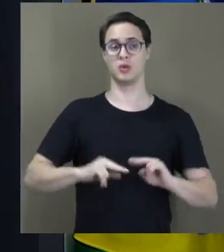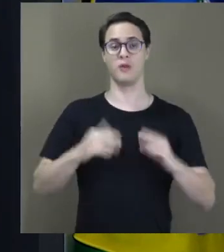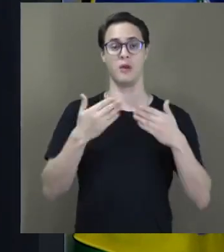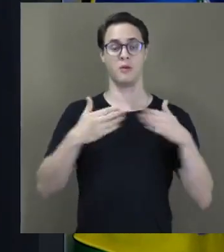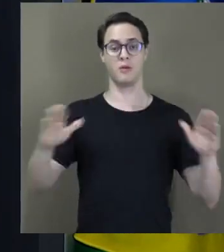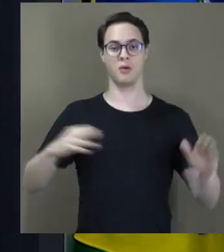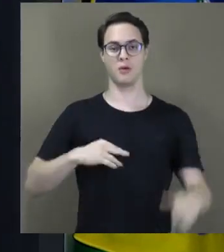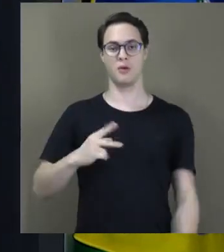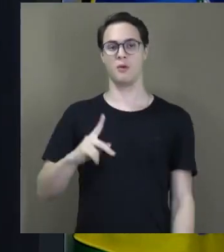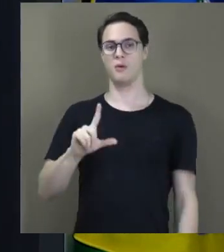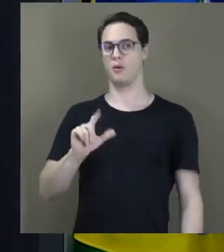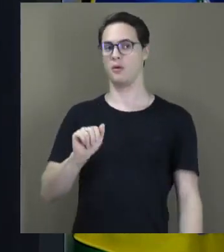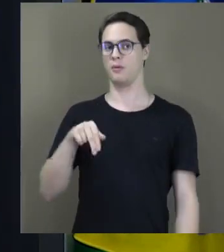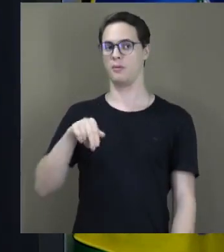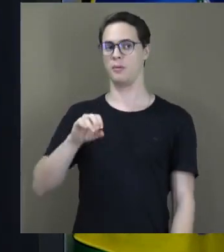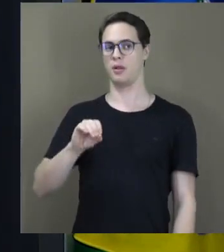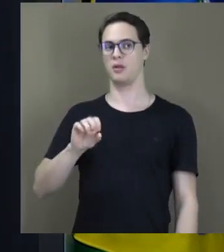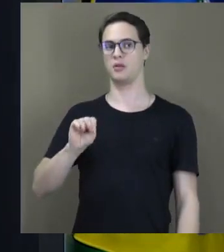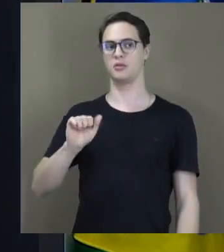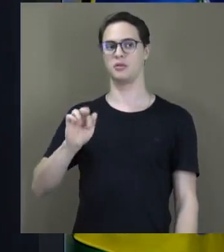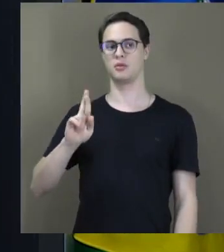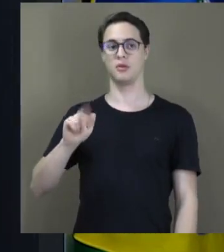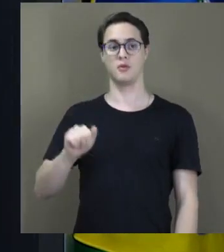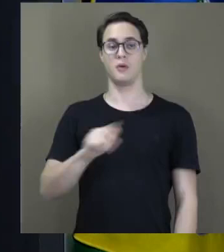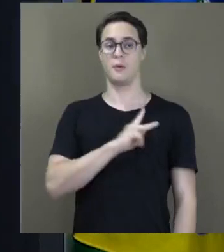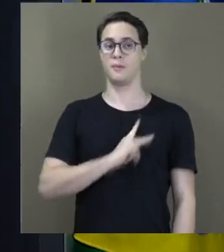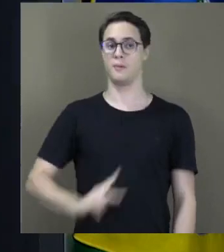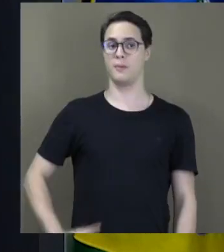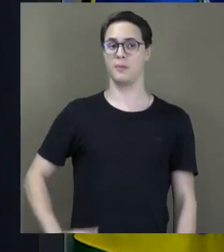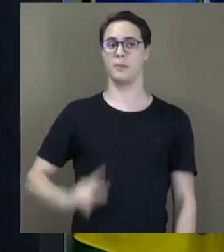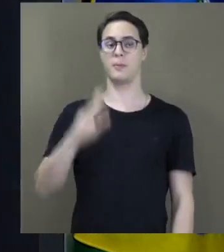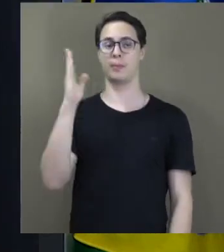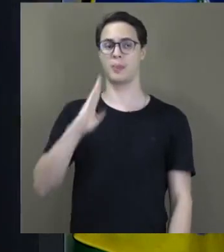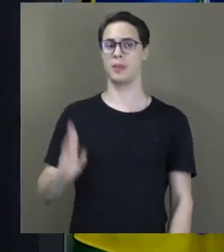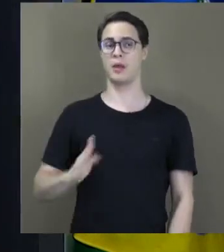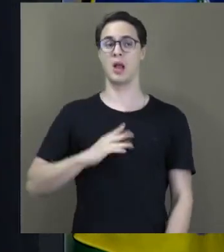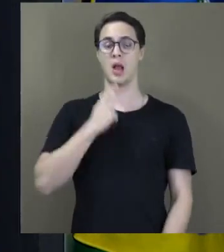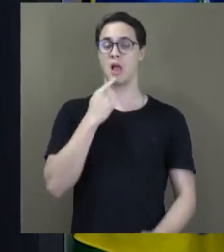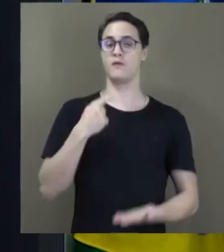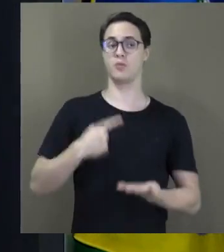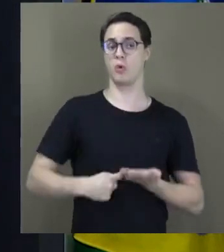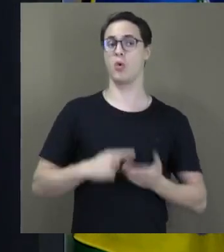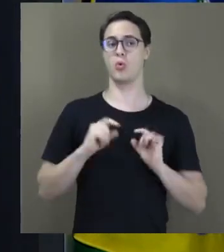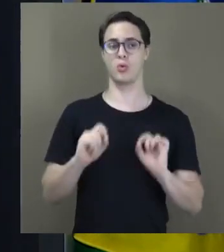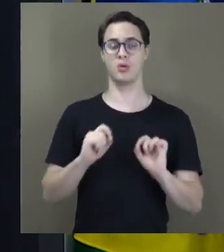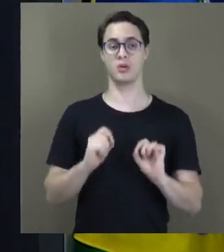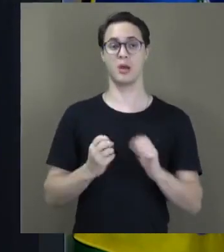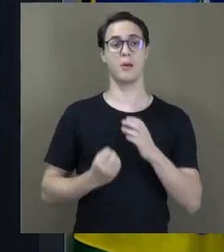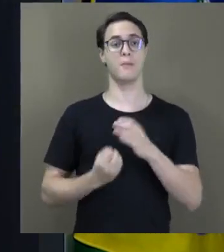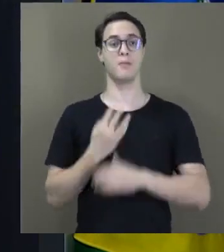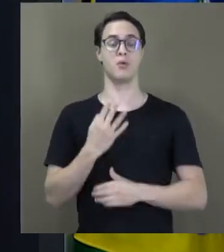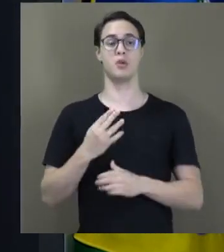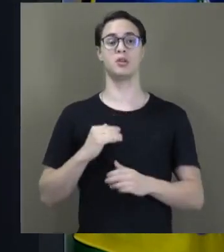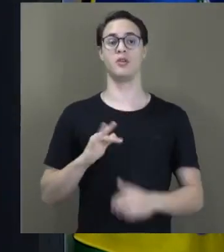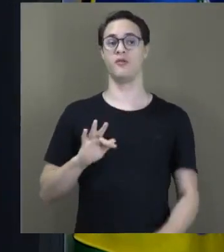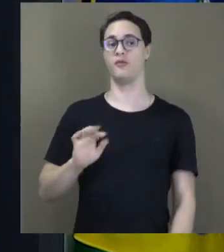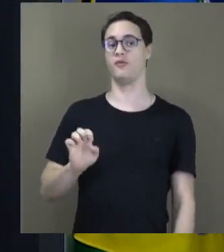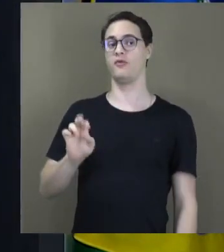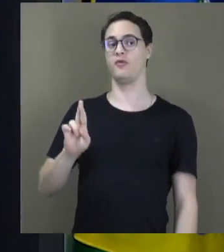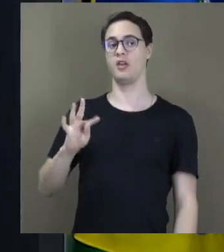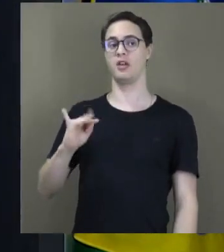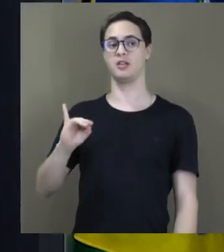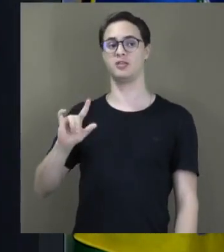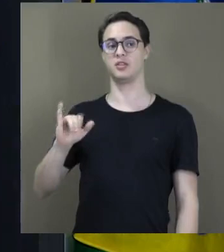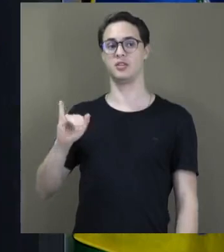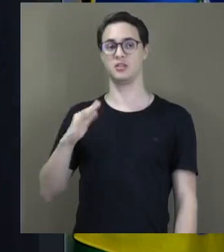Plano Safra, o Presidente da República afirmou que a produção doméstica de fertilizantes, a partir do gás natural,